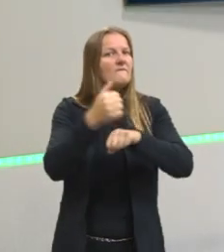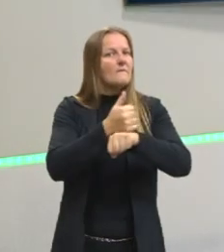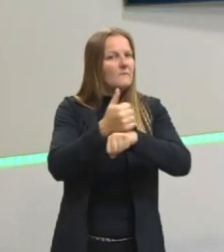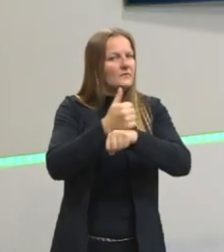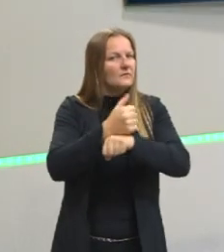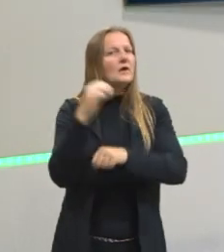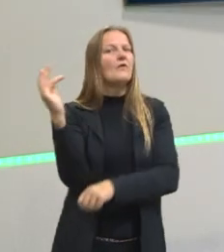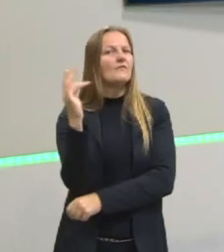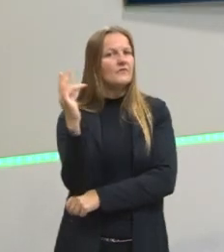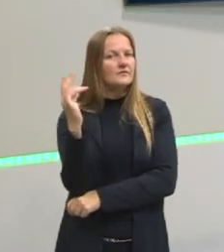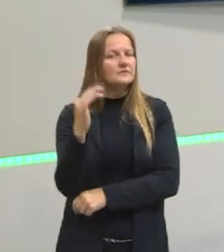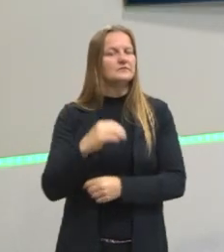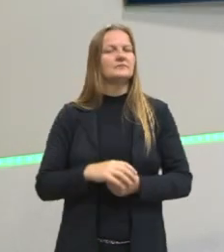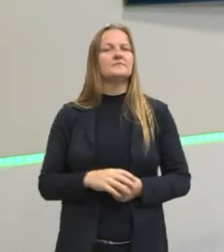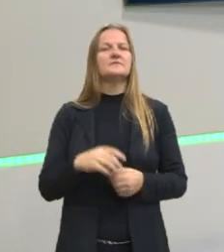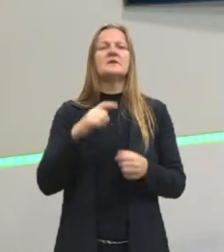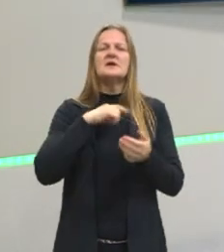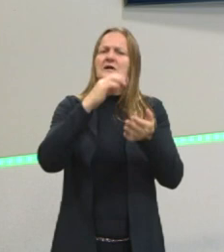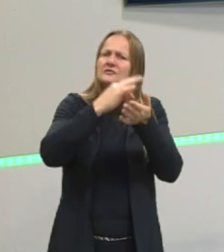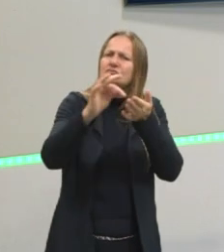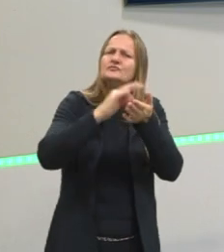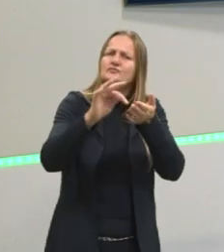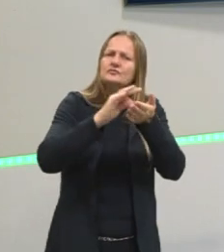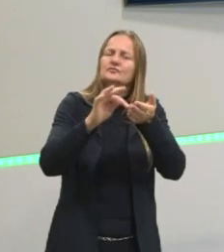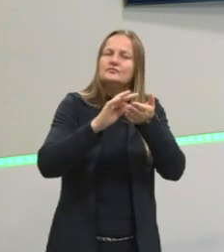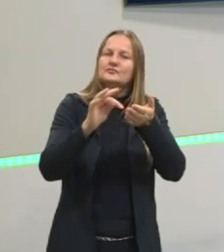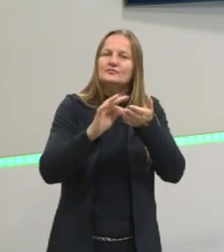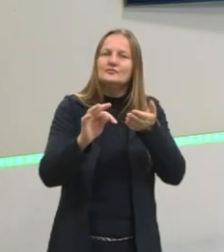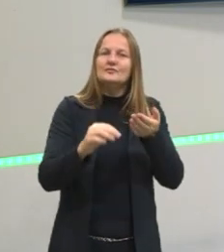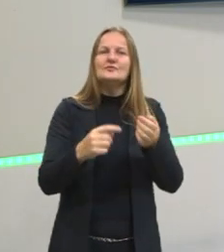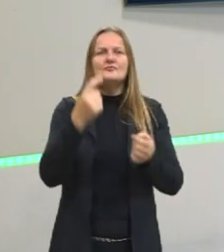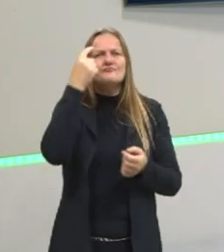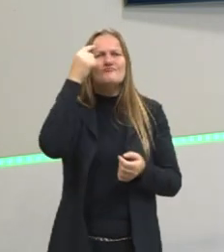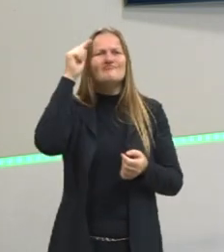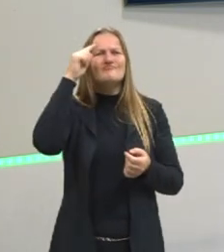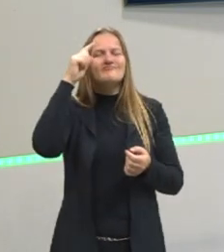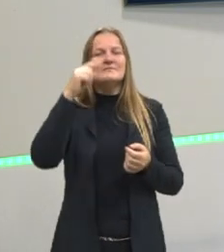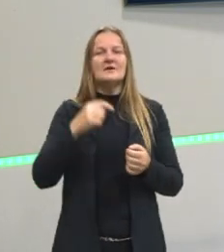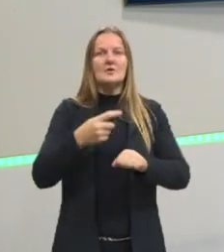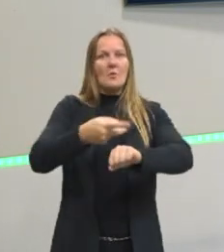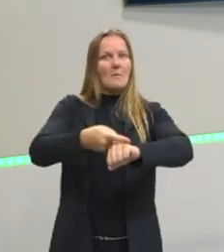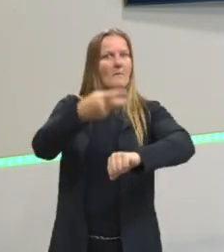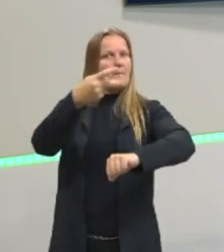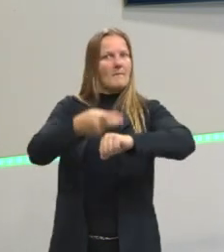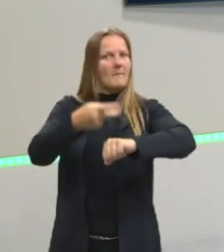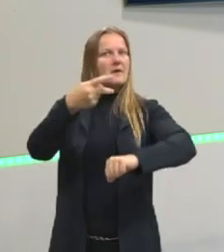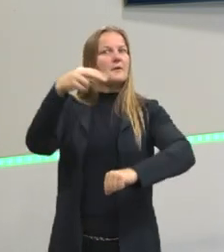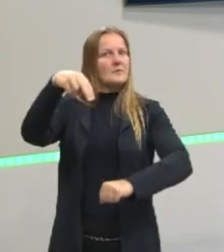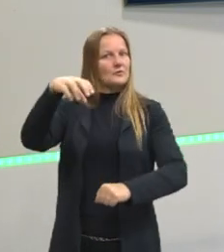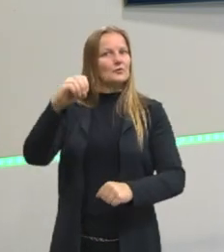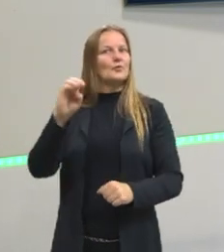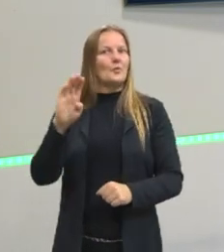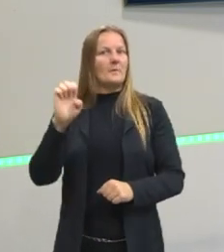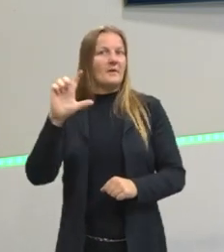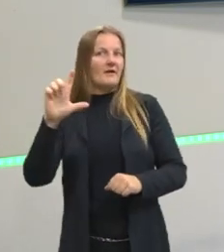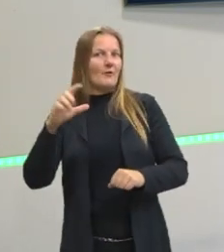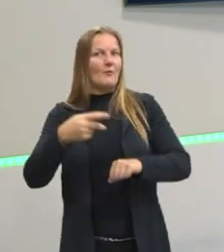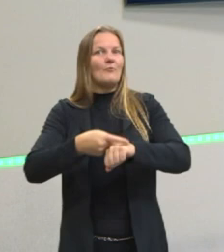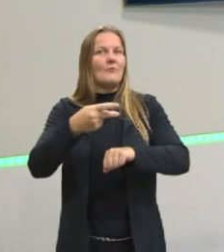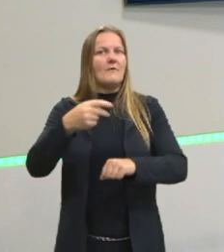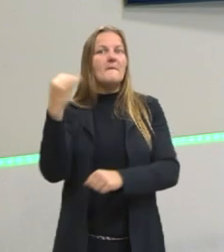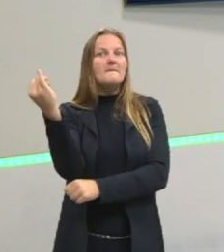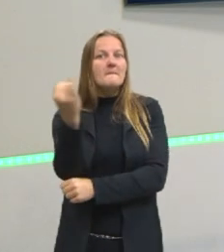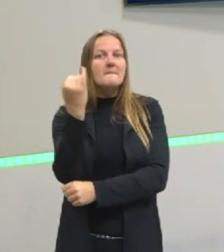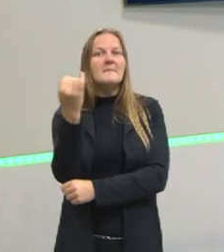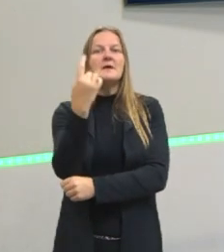outras teorias, várias outras constatações científicas, ele ganhou o prêmio Nobel. Olha a importância desse físico lá